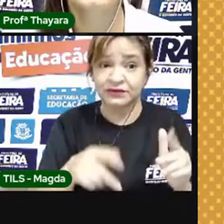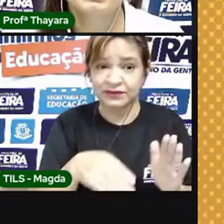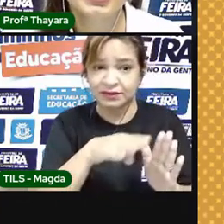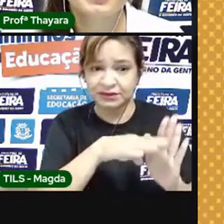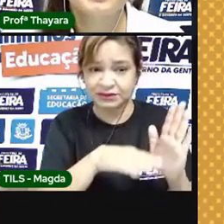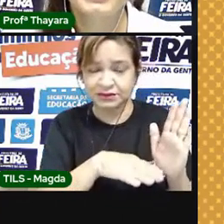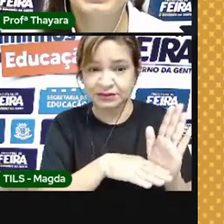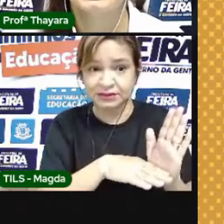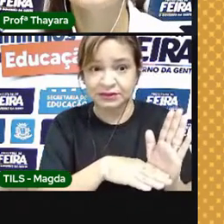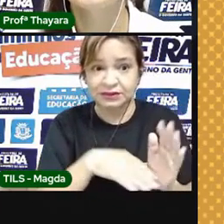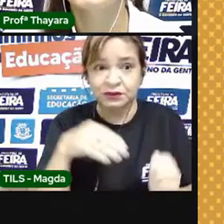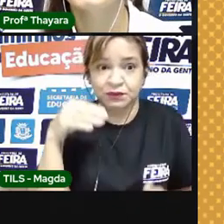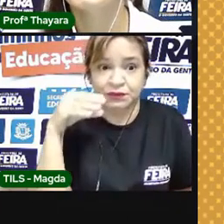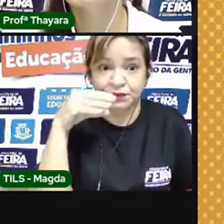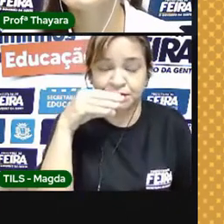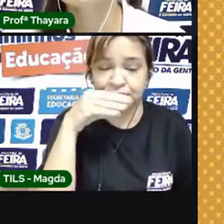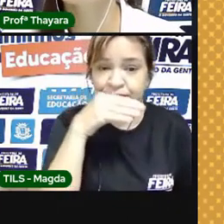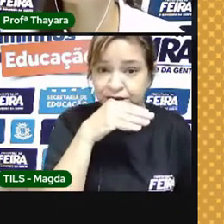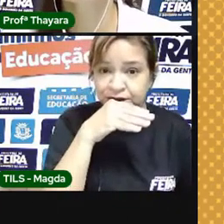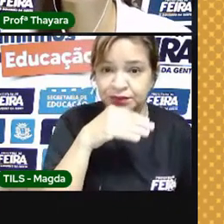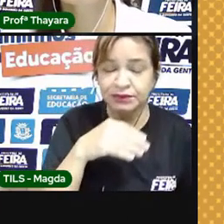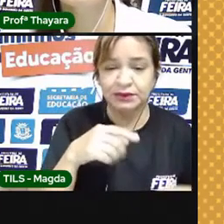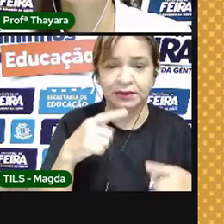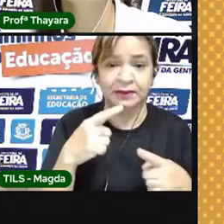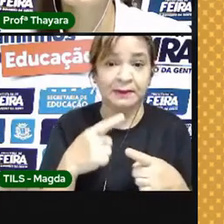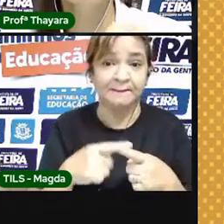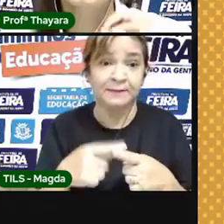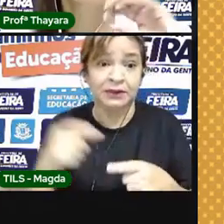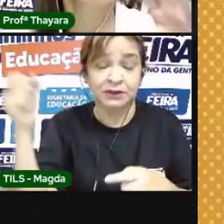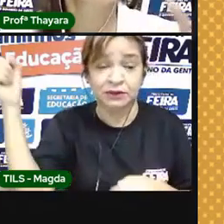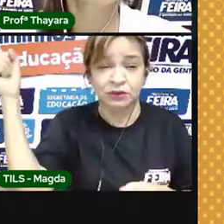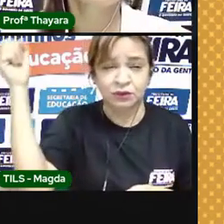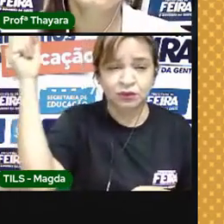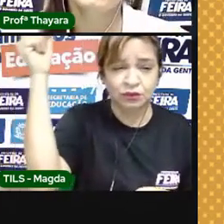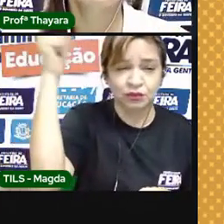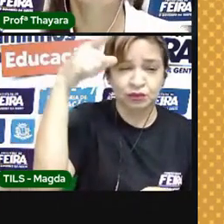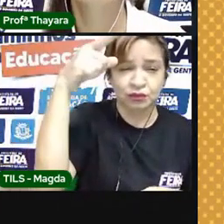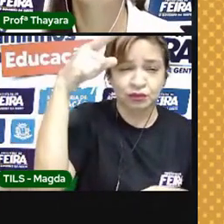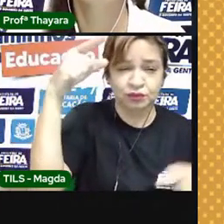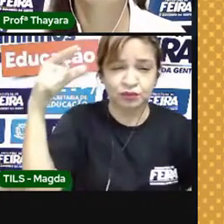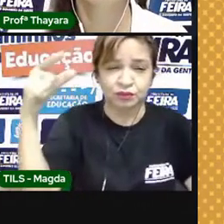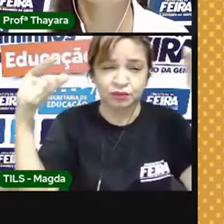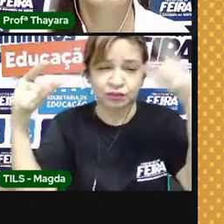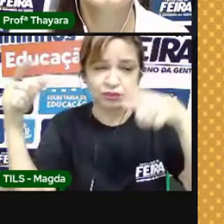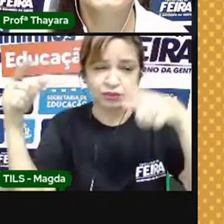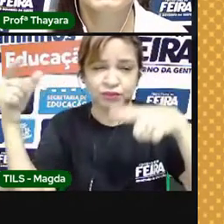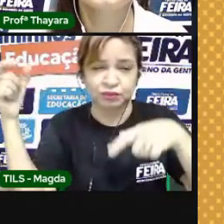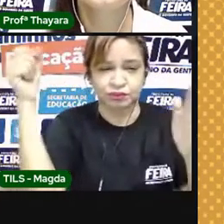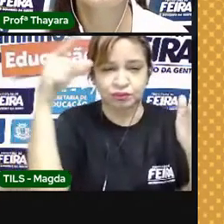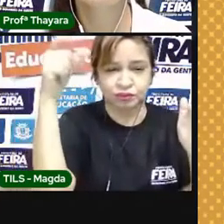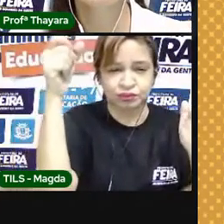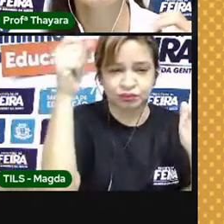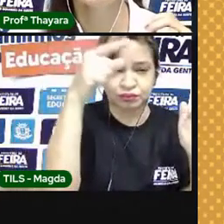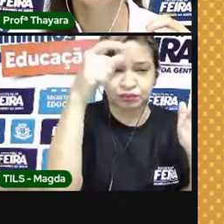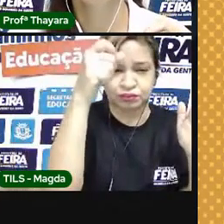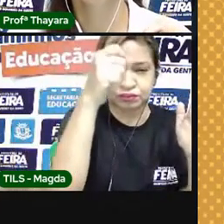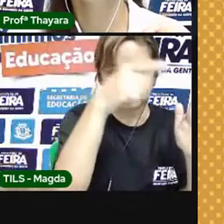ela é muito quente. Porque as partículas do Sol, da radiação solar, incidem diretamente nela.